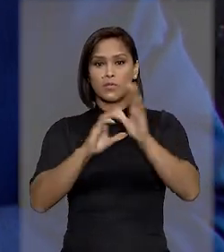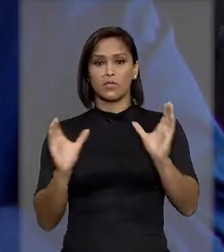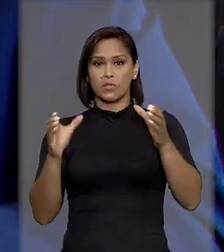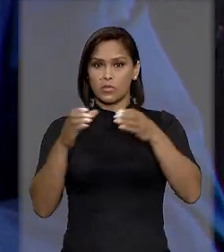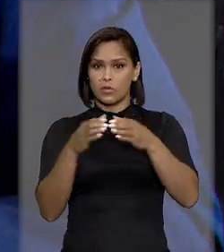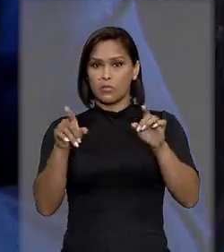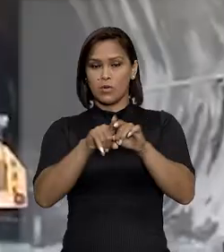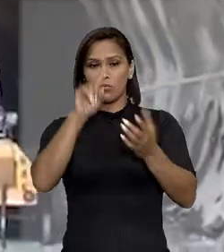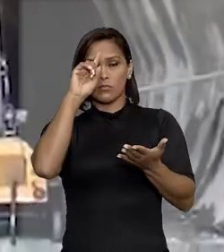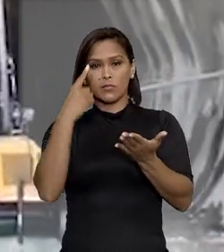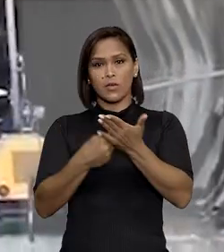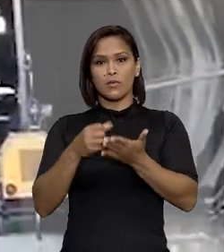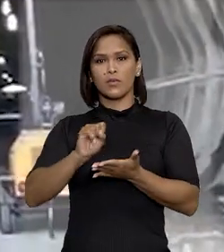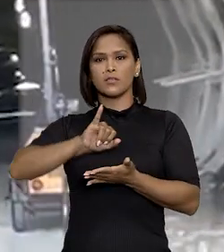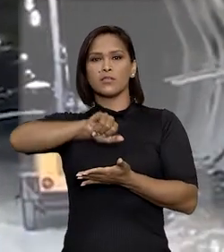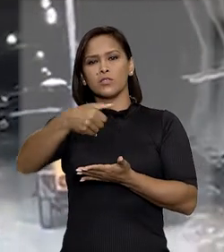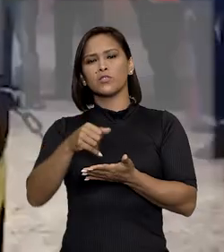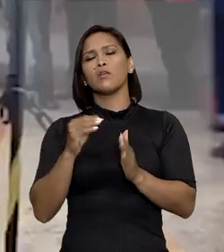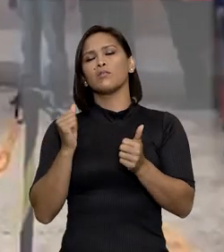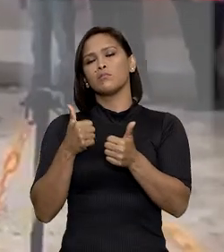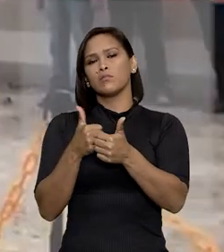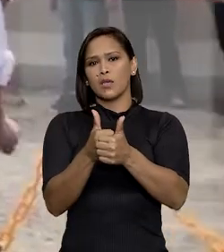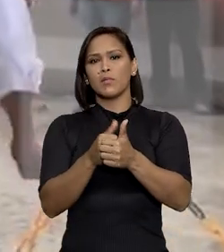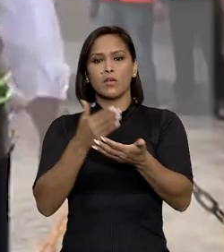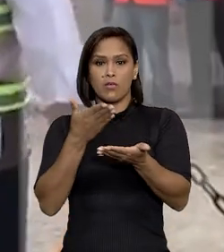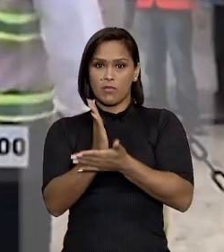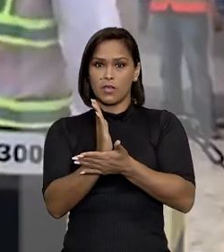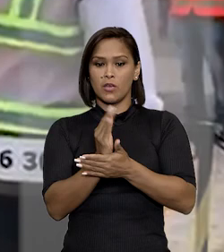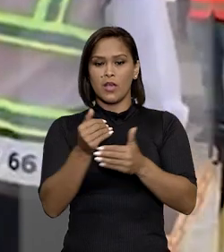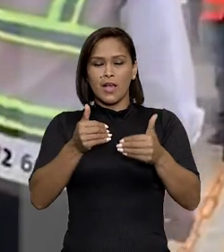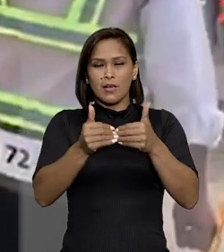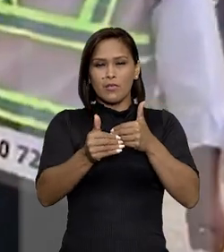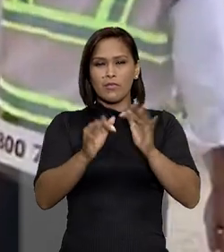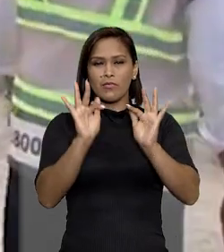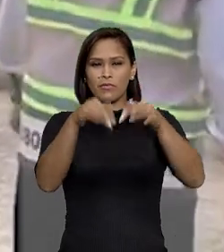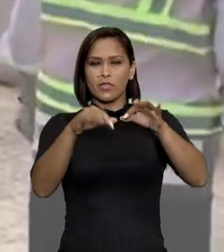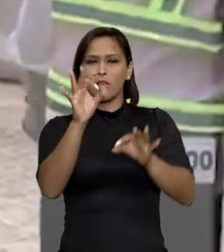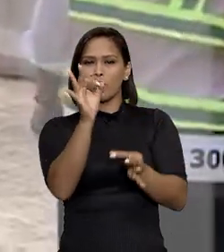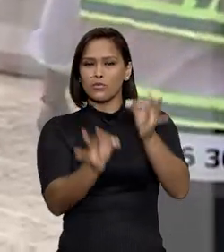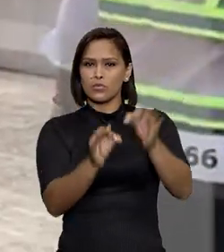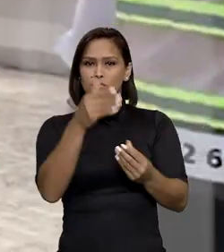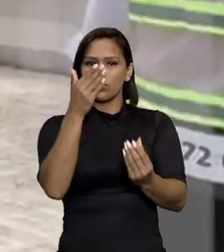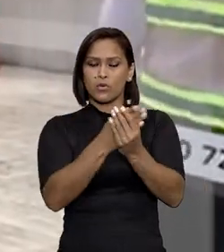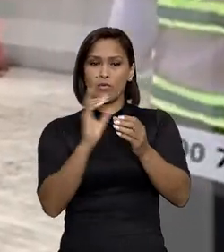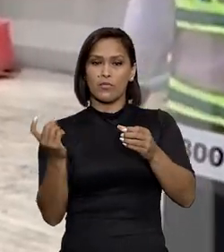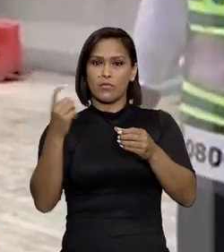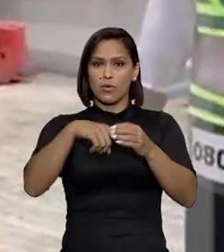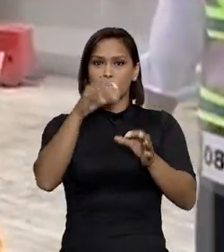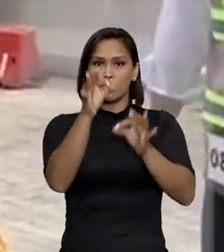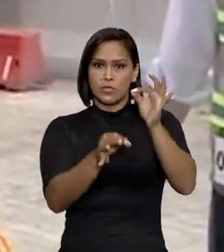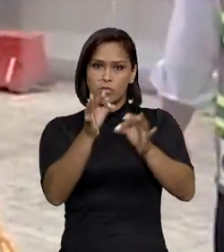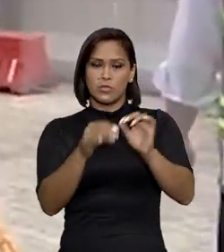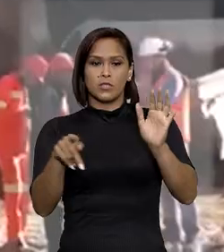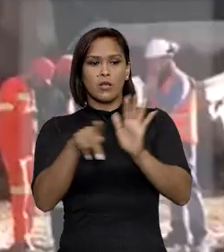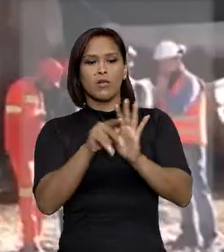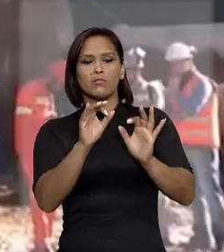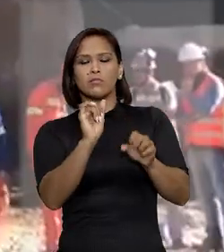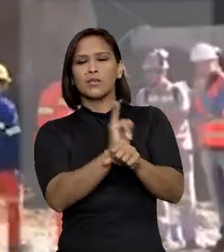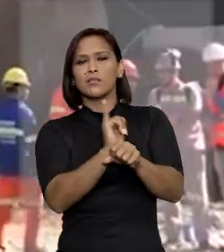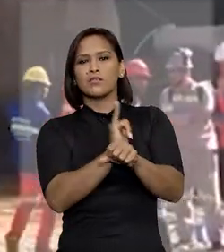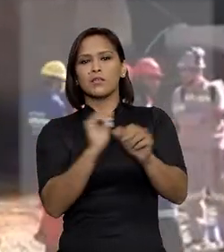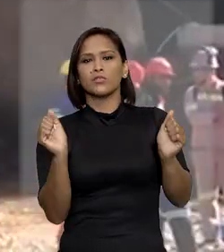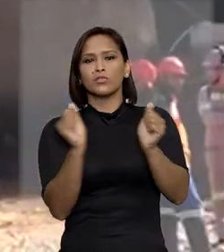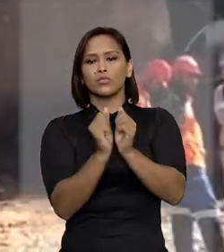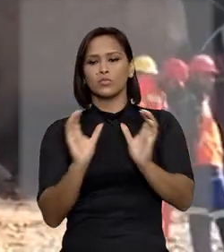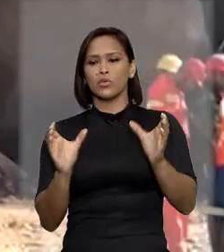empresas do grupo. Com a decisão do STJ, permanece válido, até o trânsito em julgado do processo de recuperação judicial, o